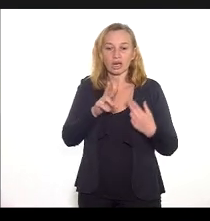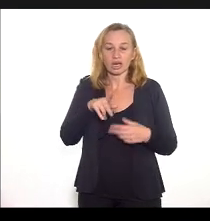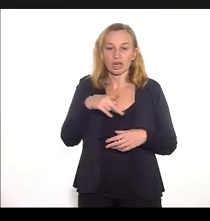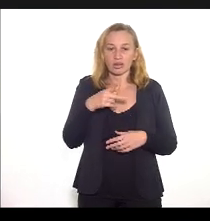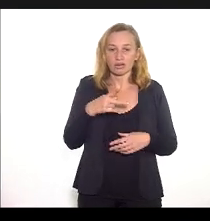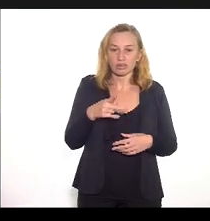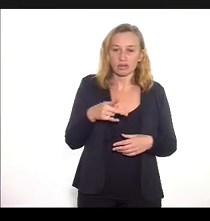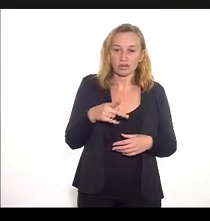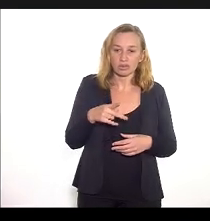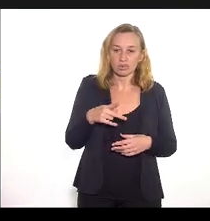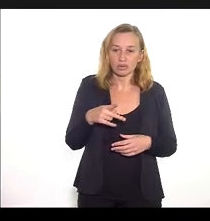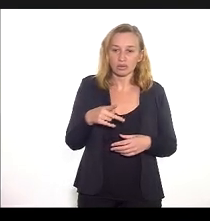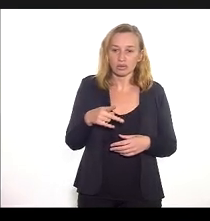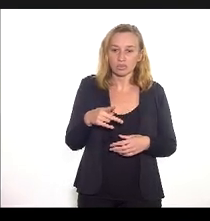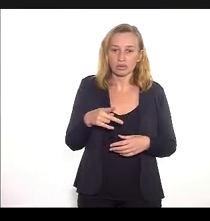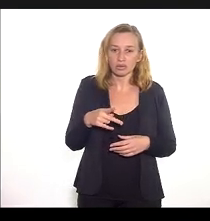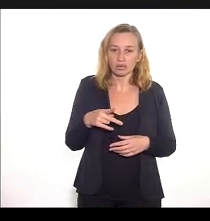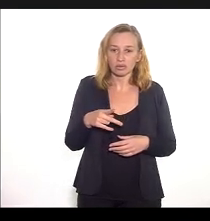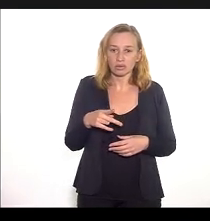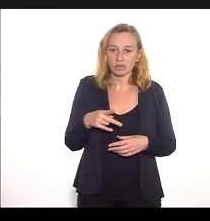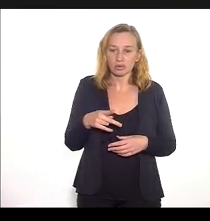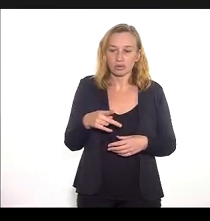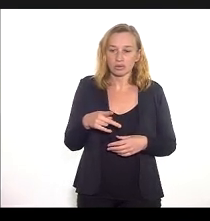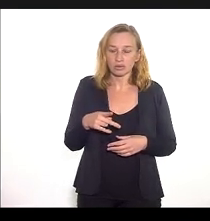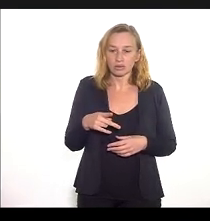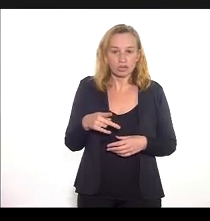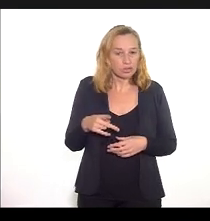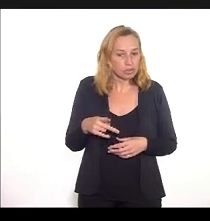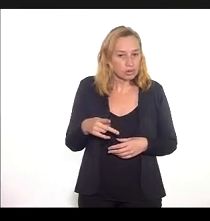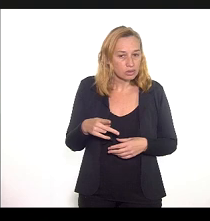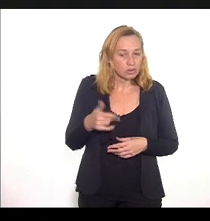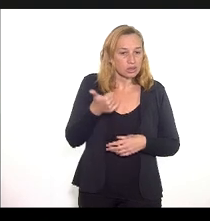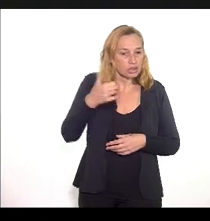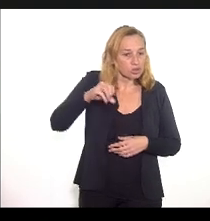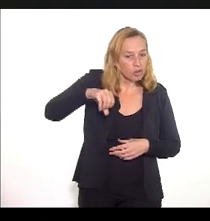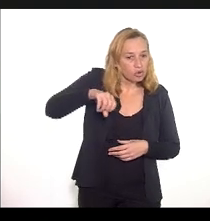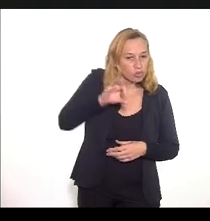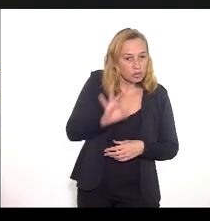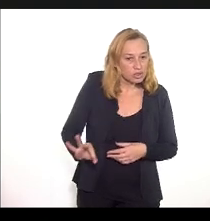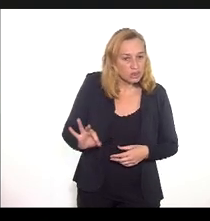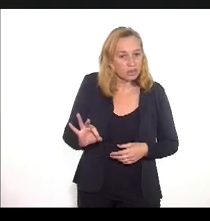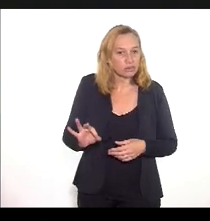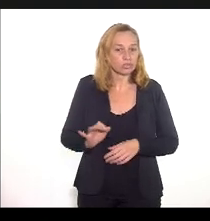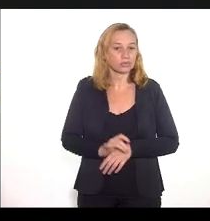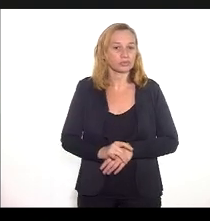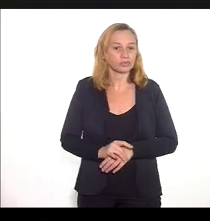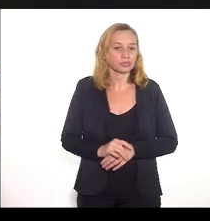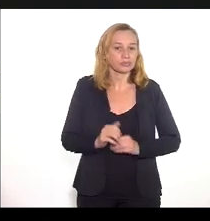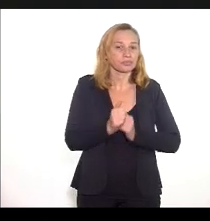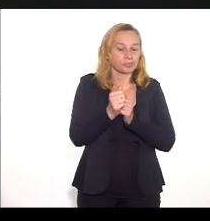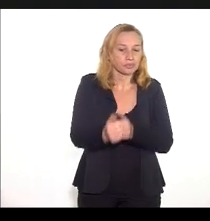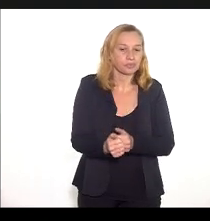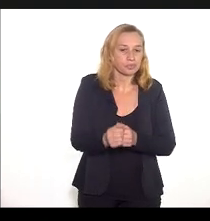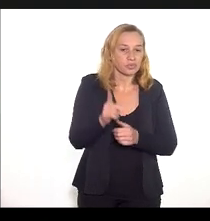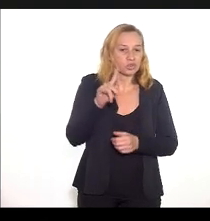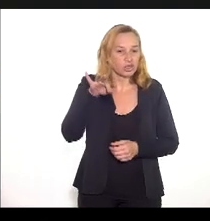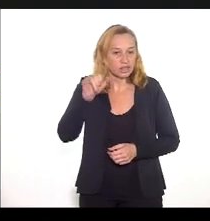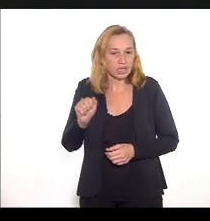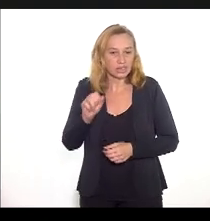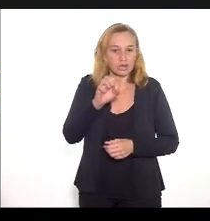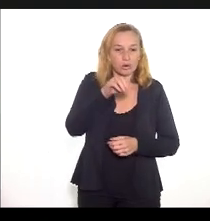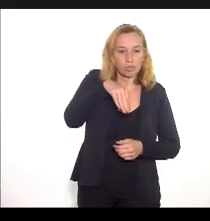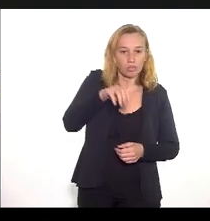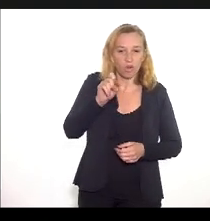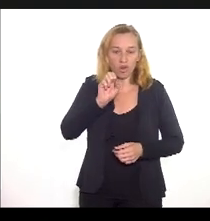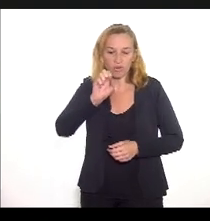por cerca de 9% dos estabelecimentos seguidas pelas unidades móveis de nível